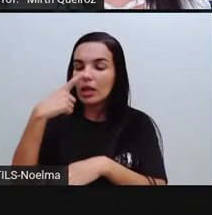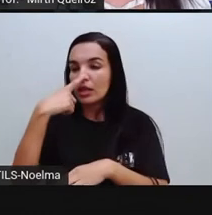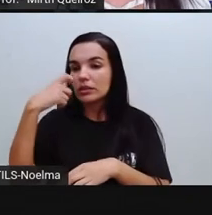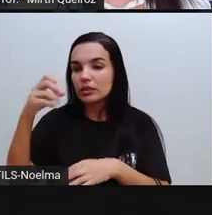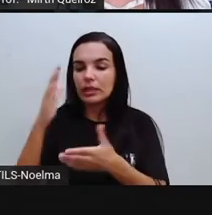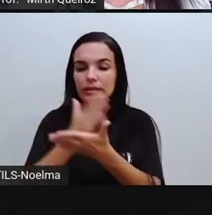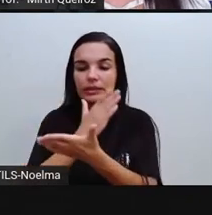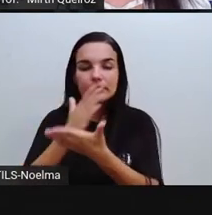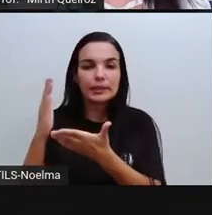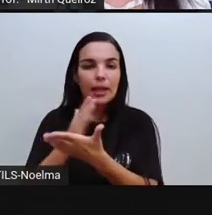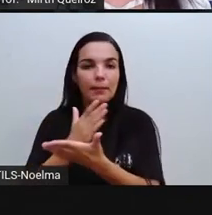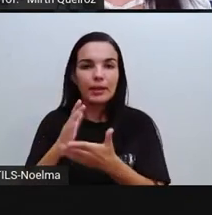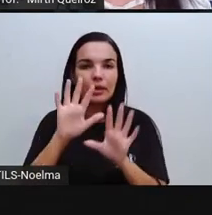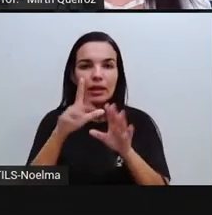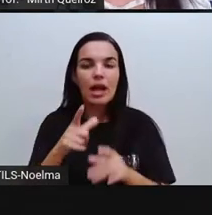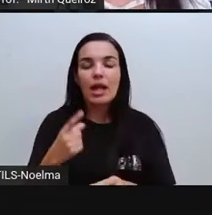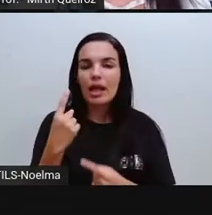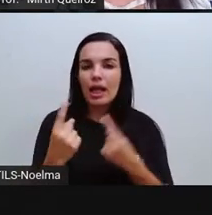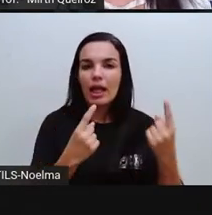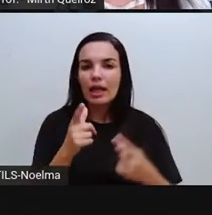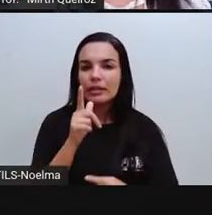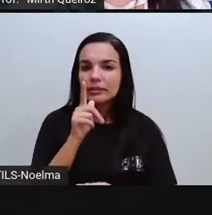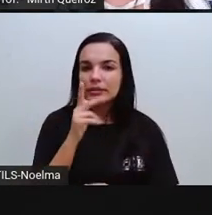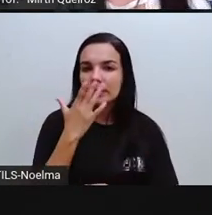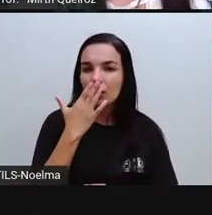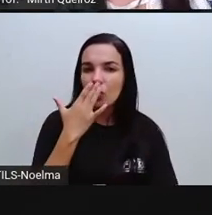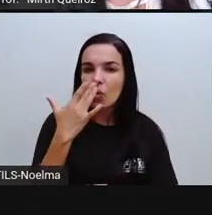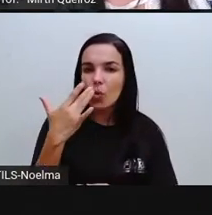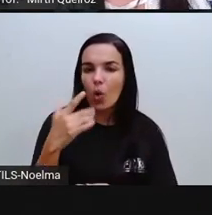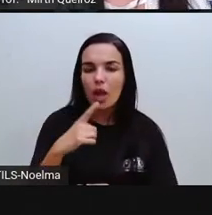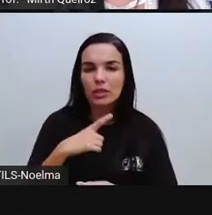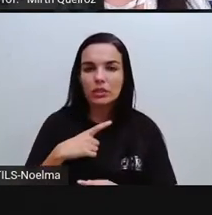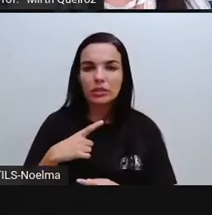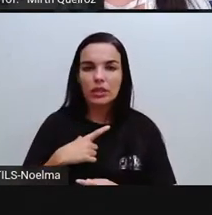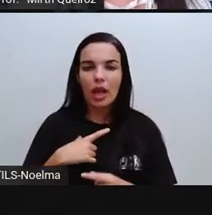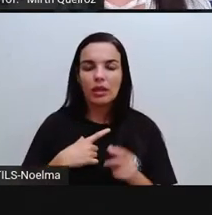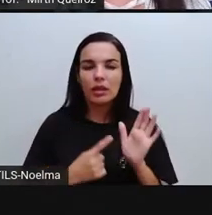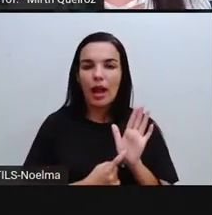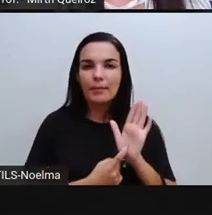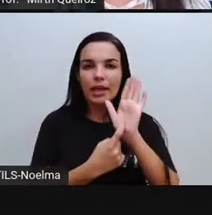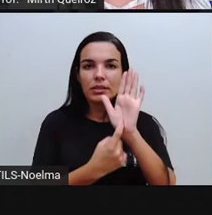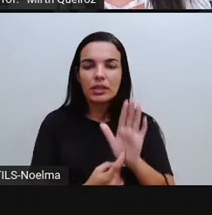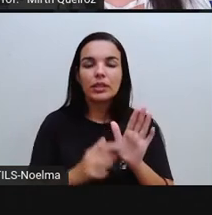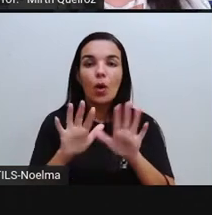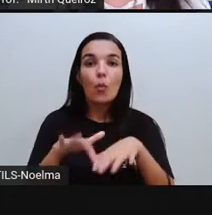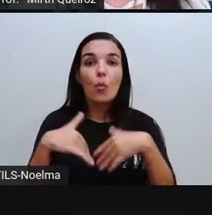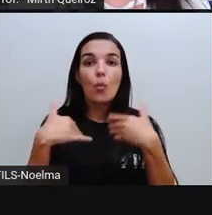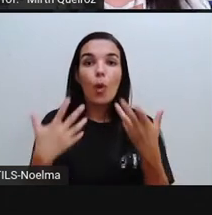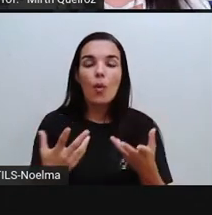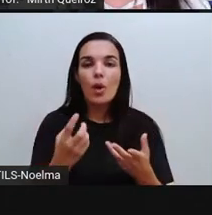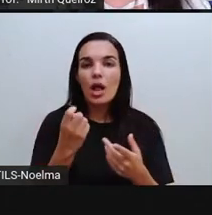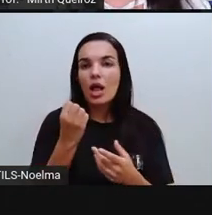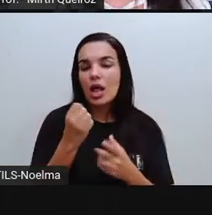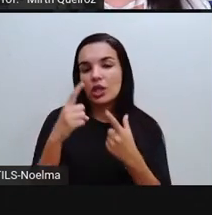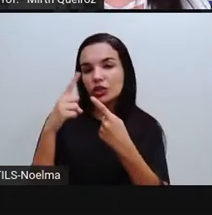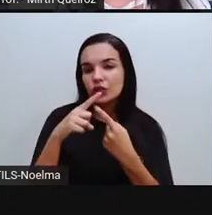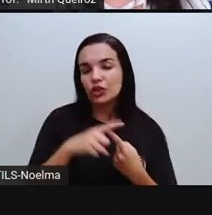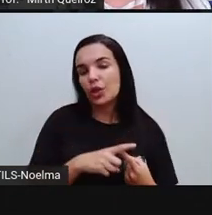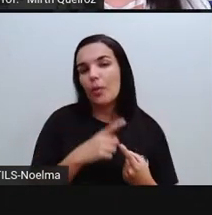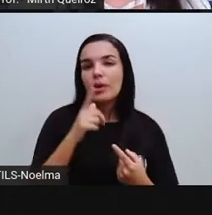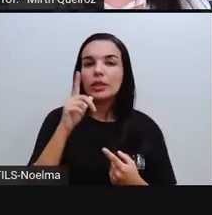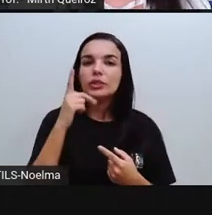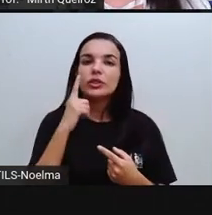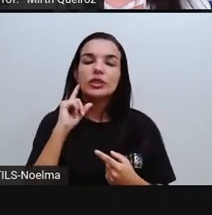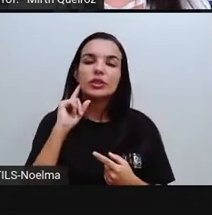Cada cor das lixeiras, ela representa o tipo de lixo que deve ser colocado nela, de